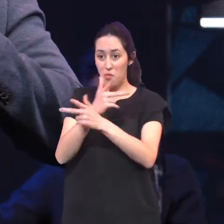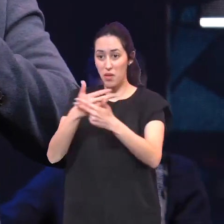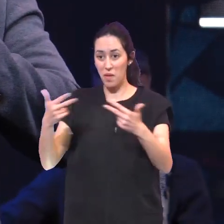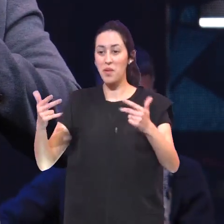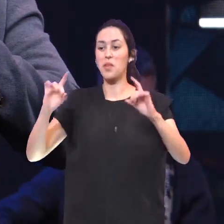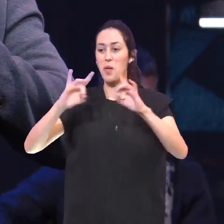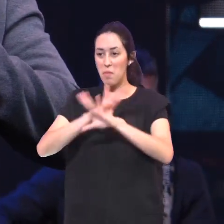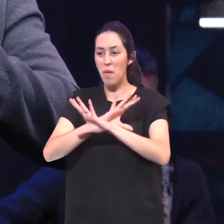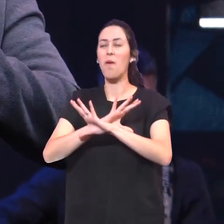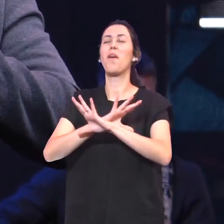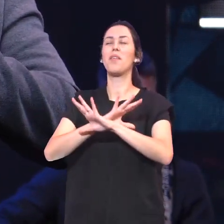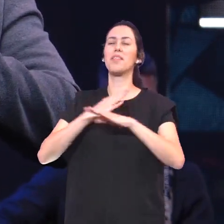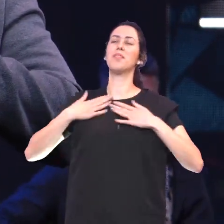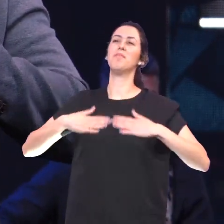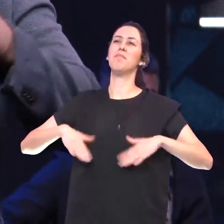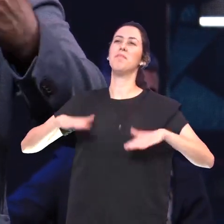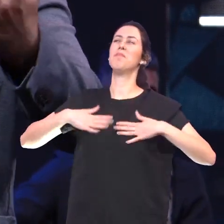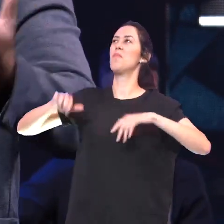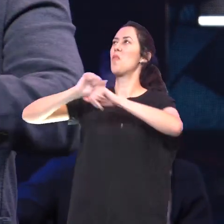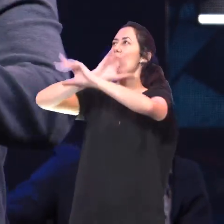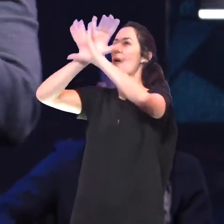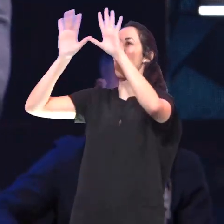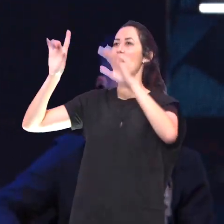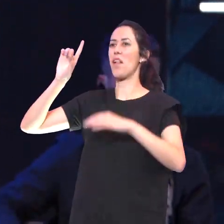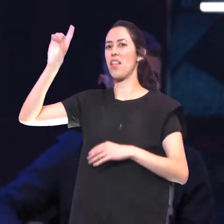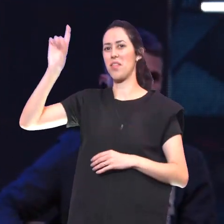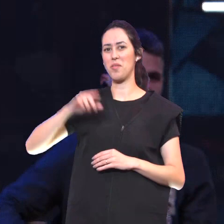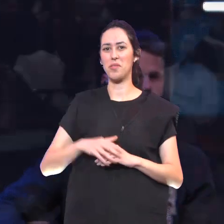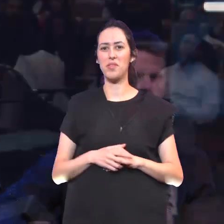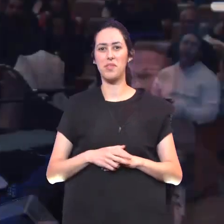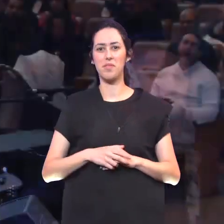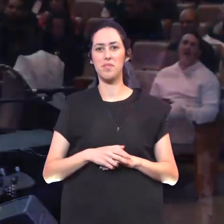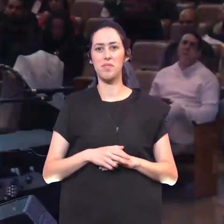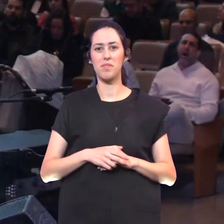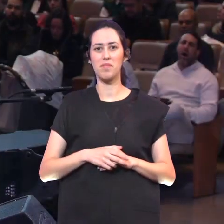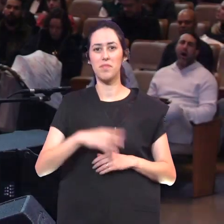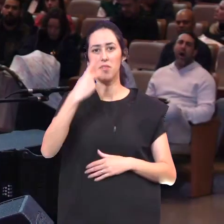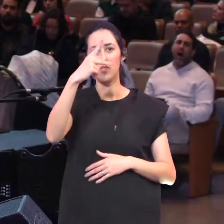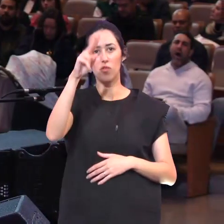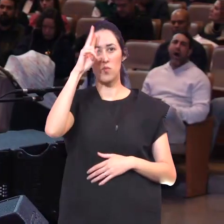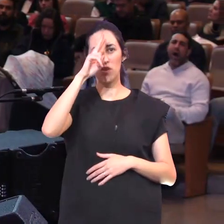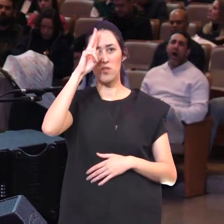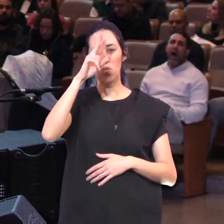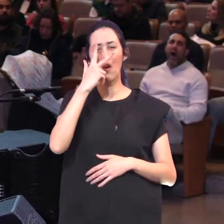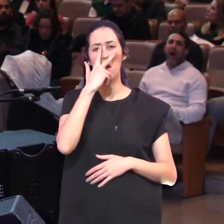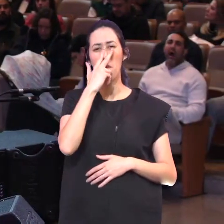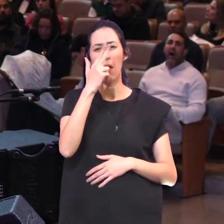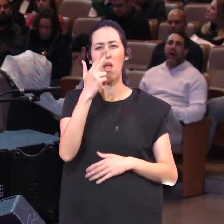Deus Não permita Que a sua história Tenha pontas soltas